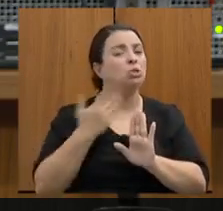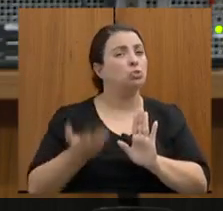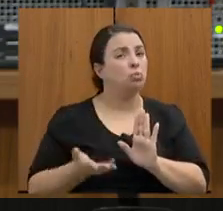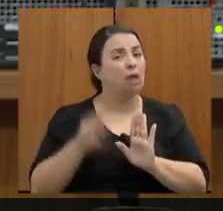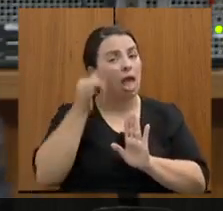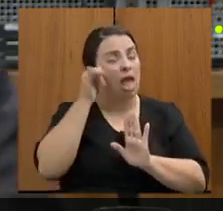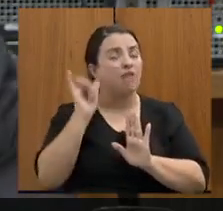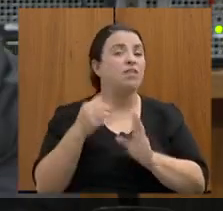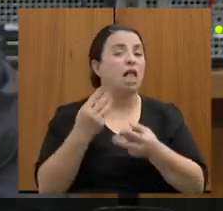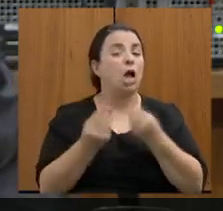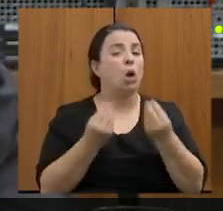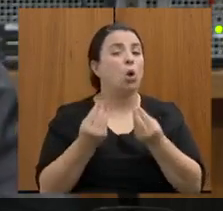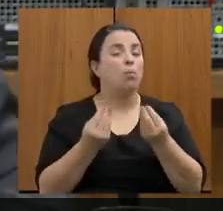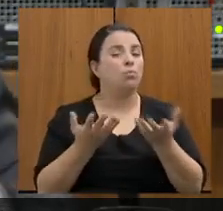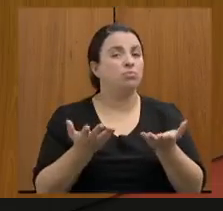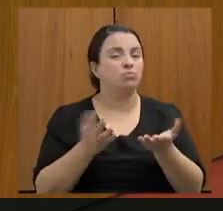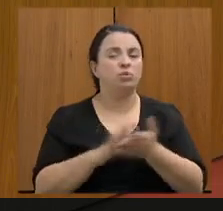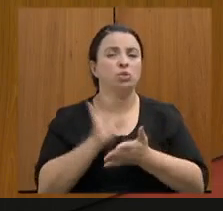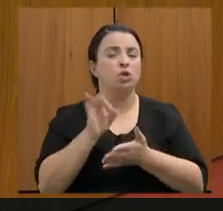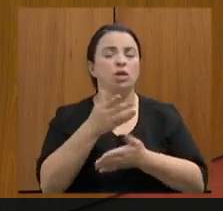então só isso aí